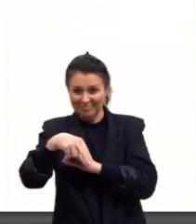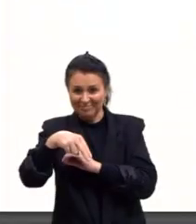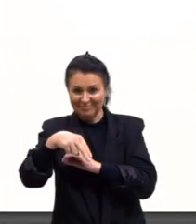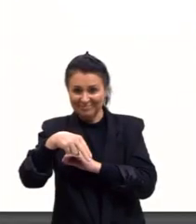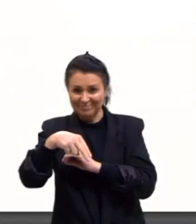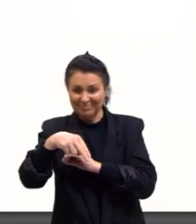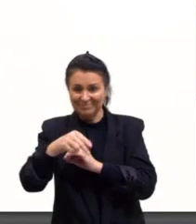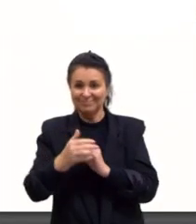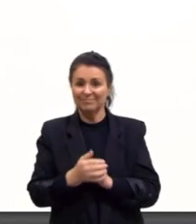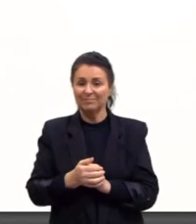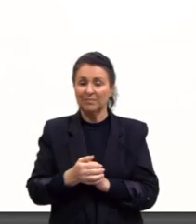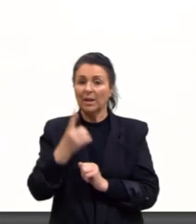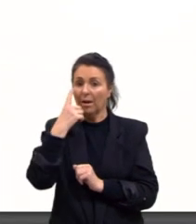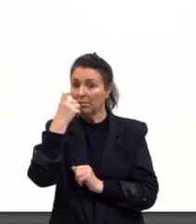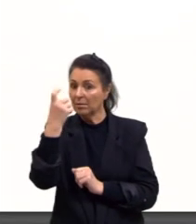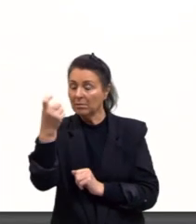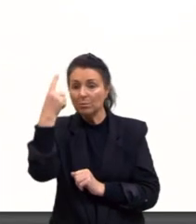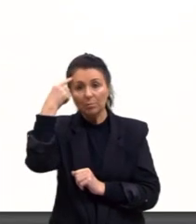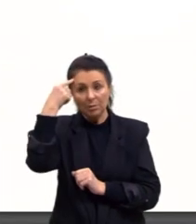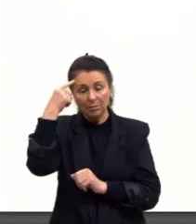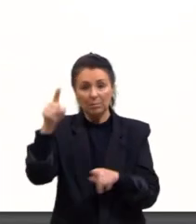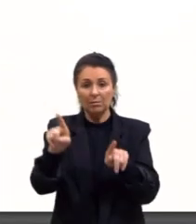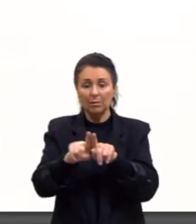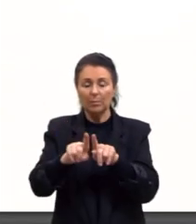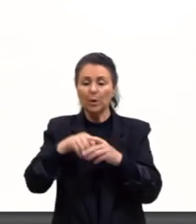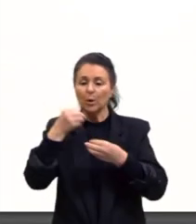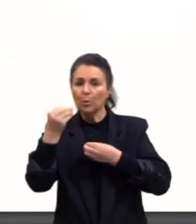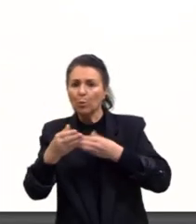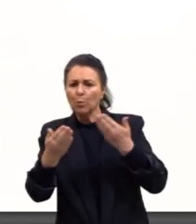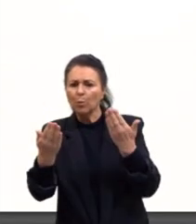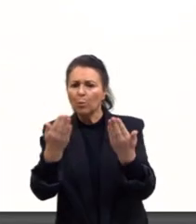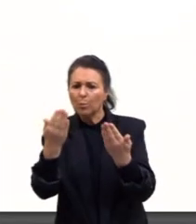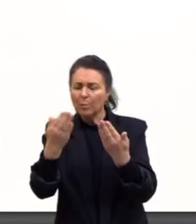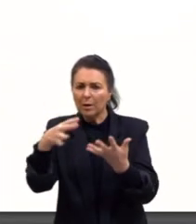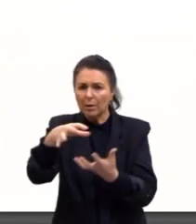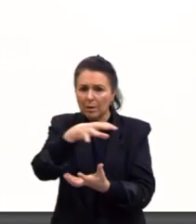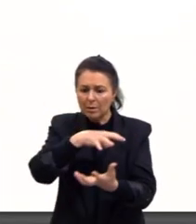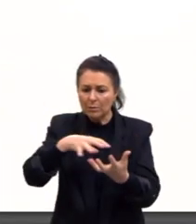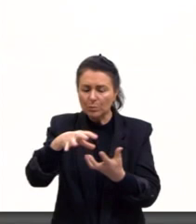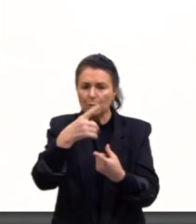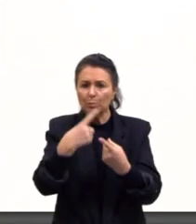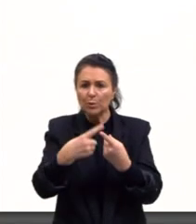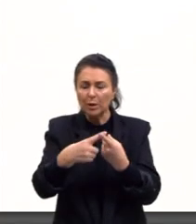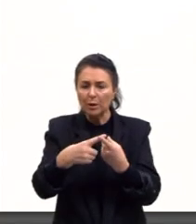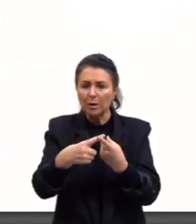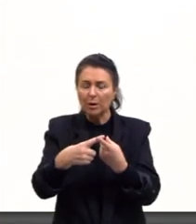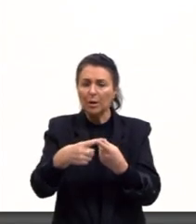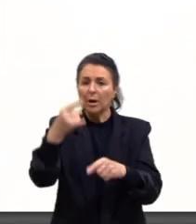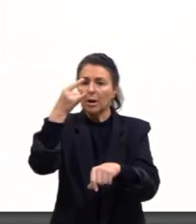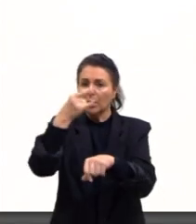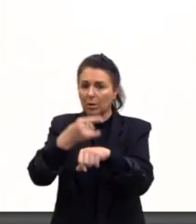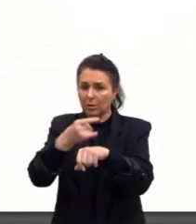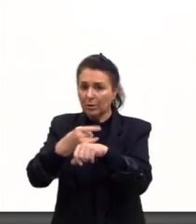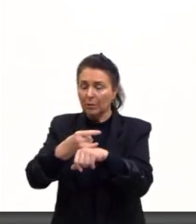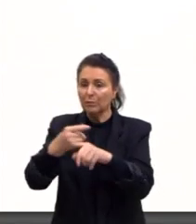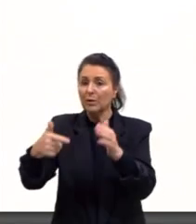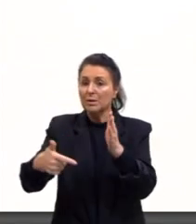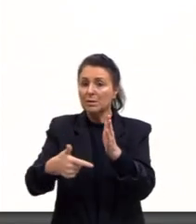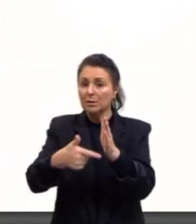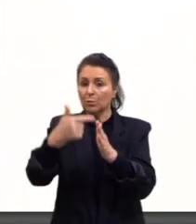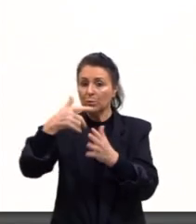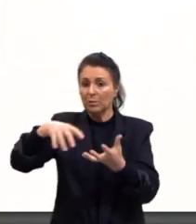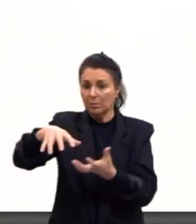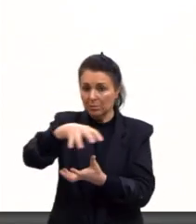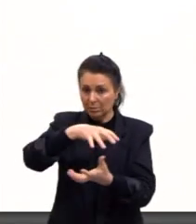E é interessante a gente pensar, comparar essas revoluções. Por quê? A Revolução Haitiana foi a segunda revolução que aconteceu